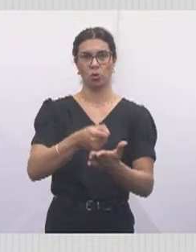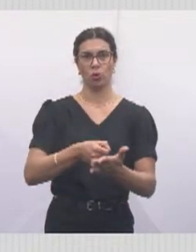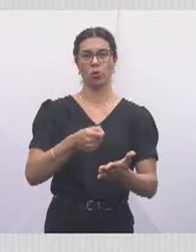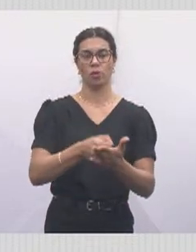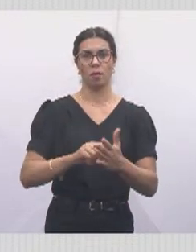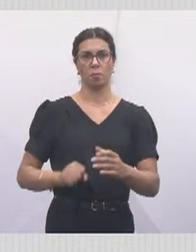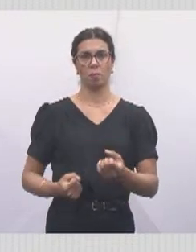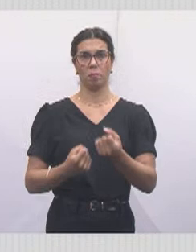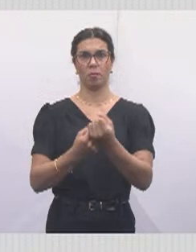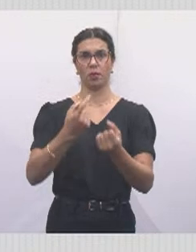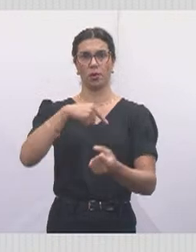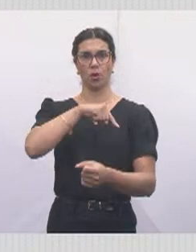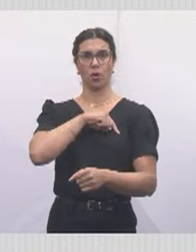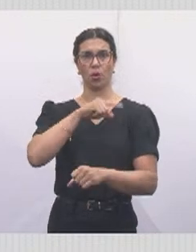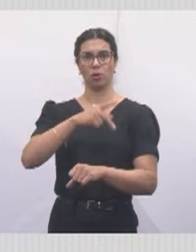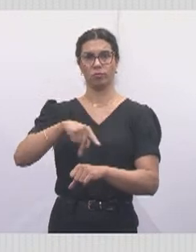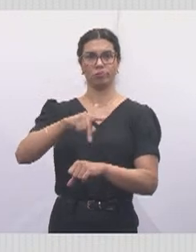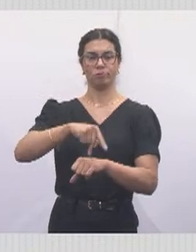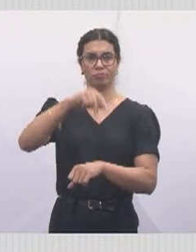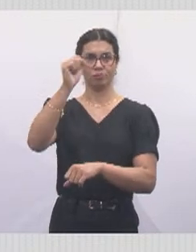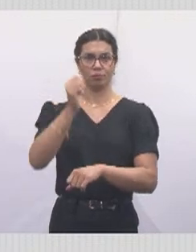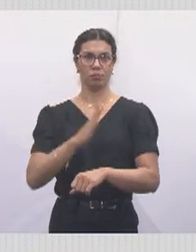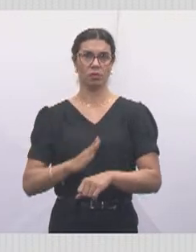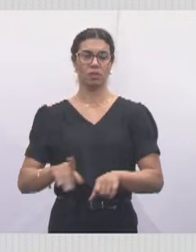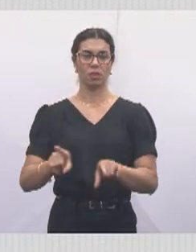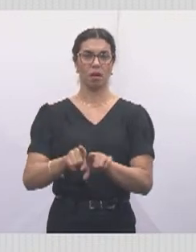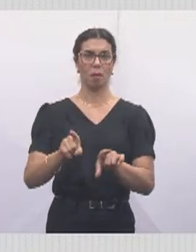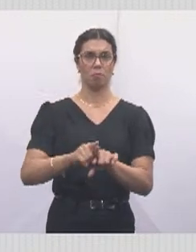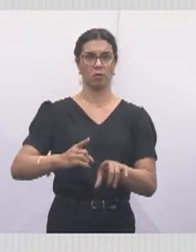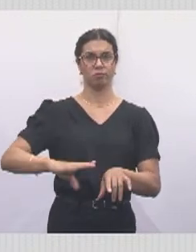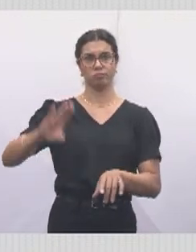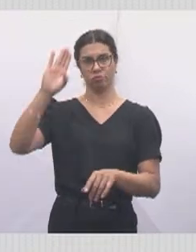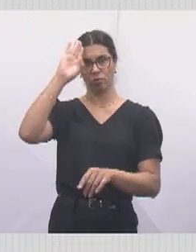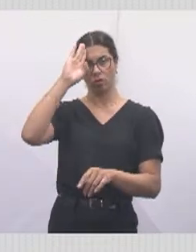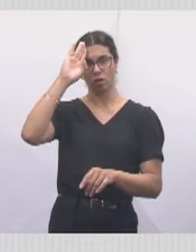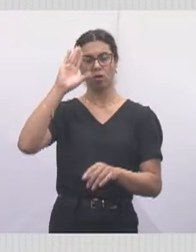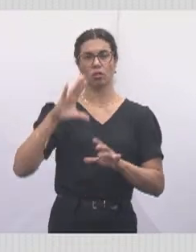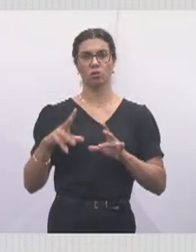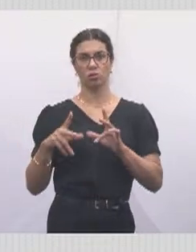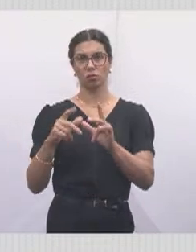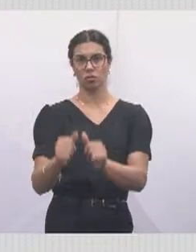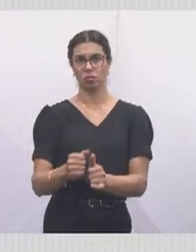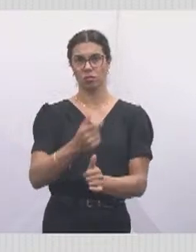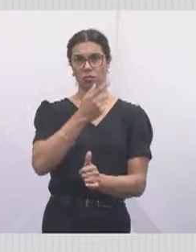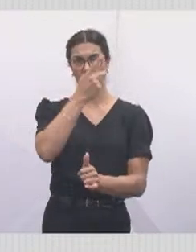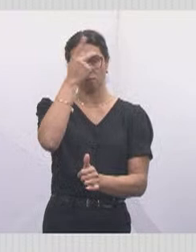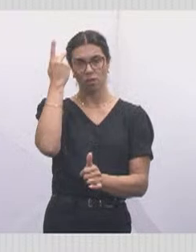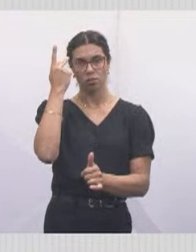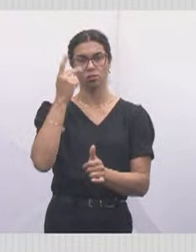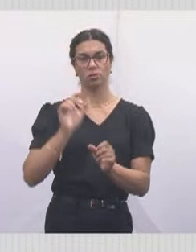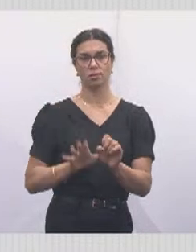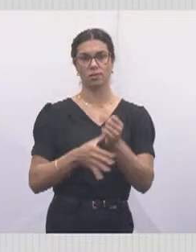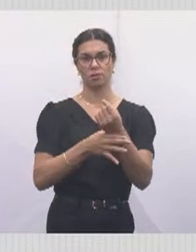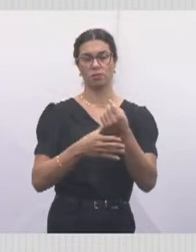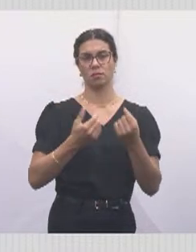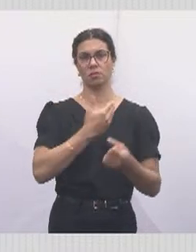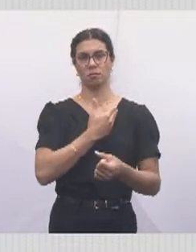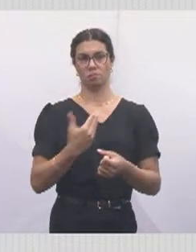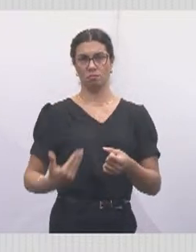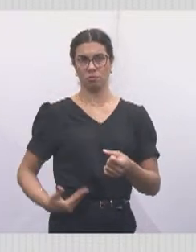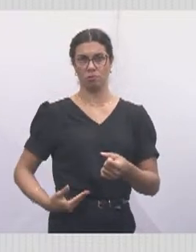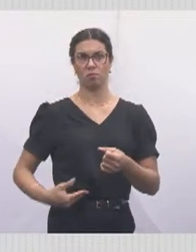parabéns ao nosso exército, a todos aqueles que compõem a segurança pública